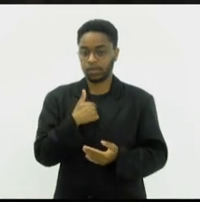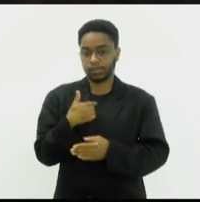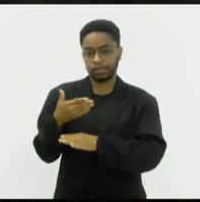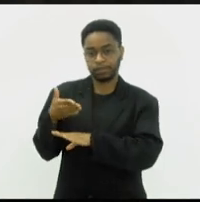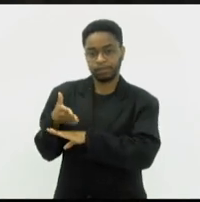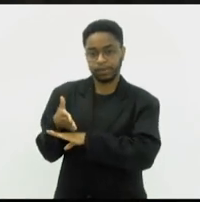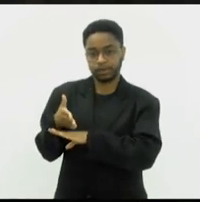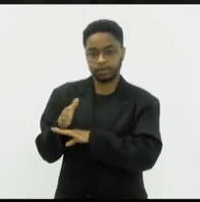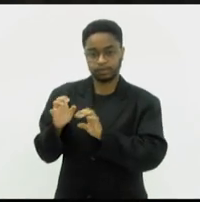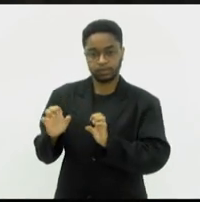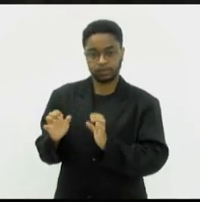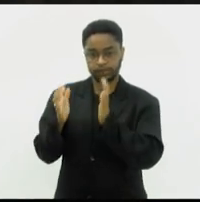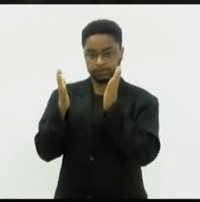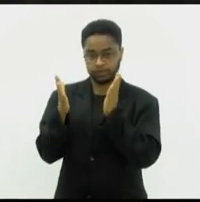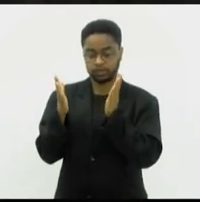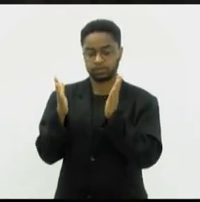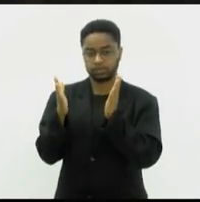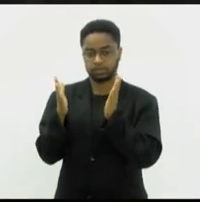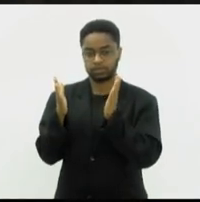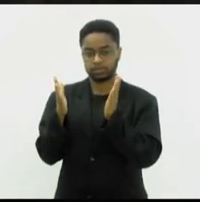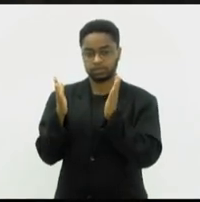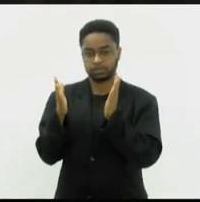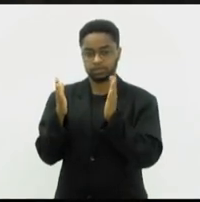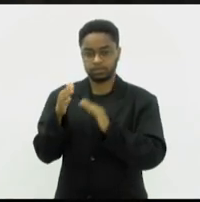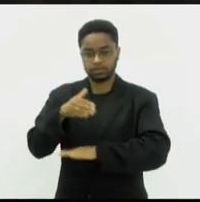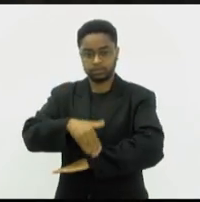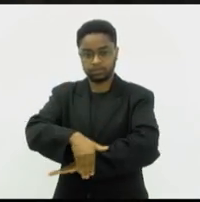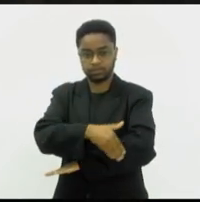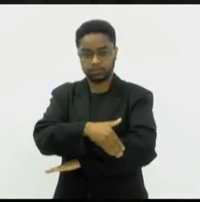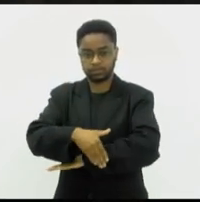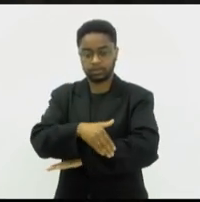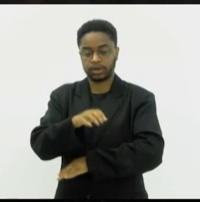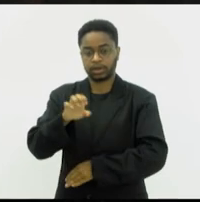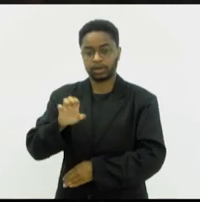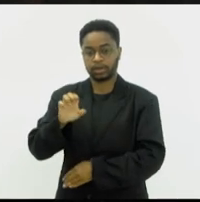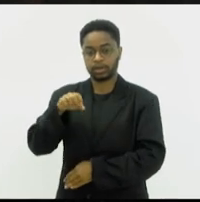na rua Equador,